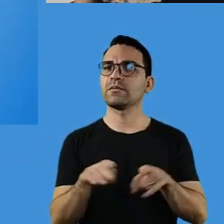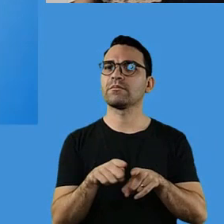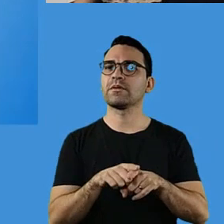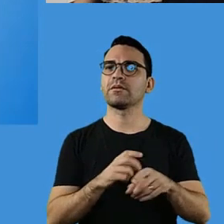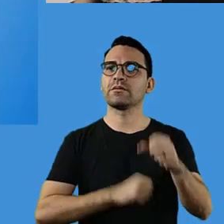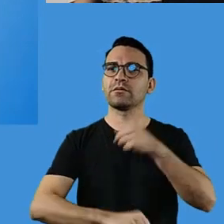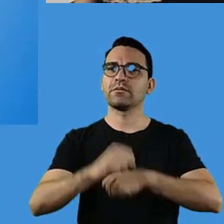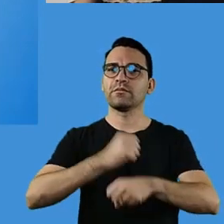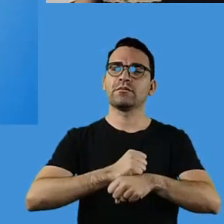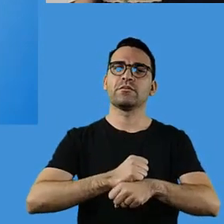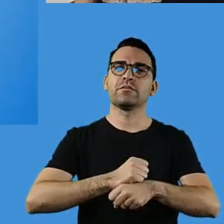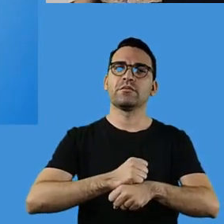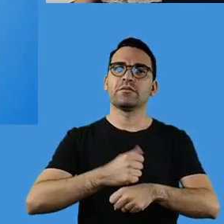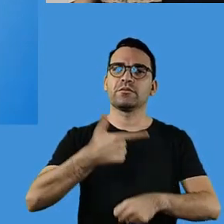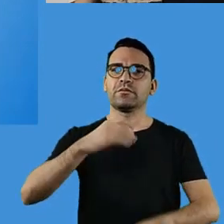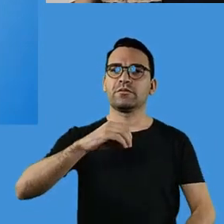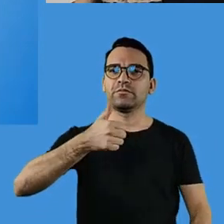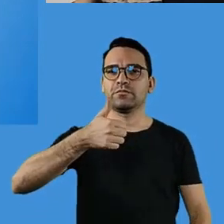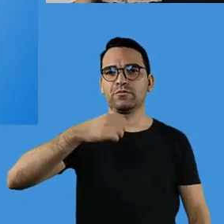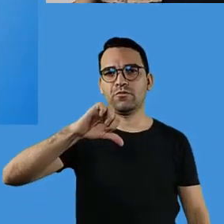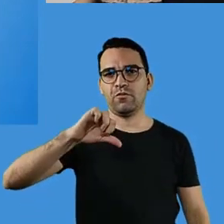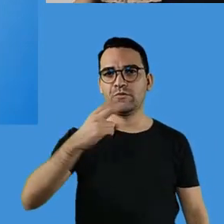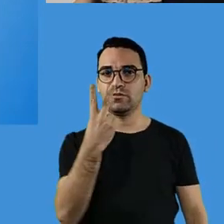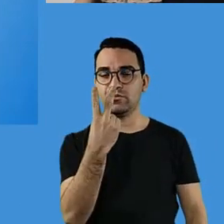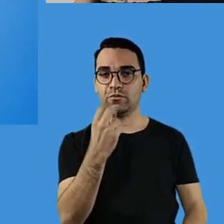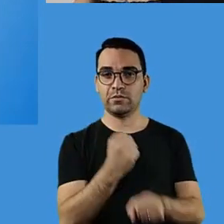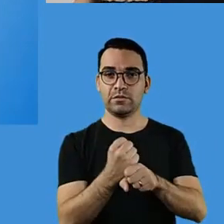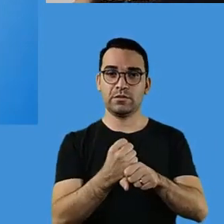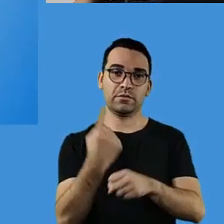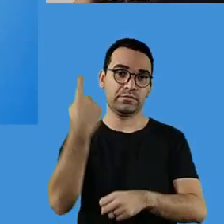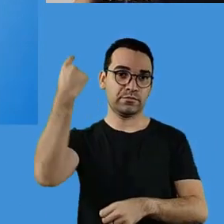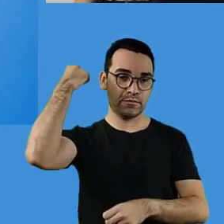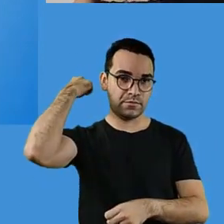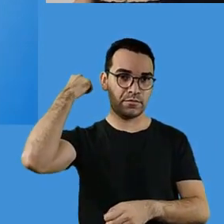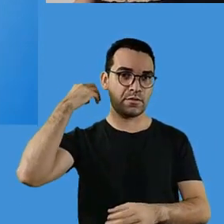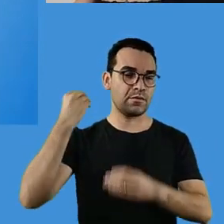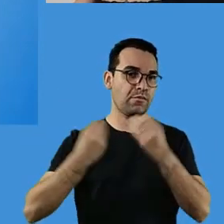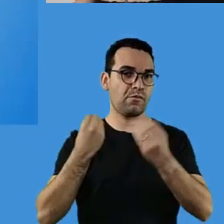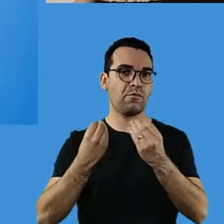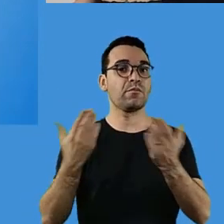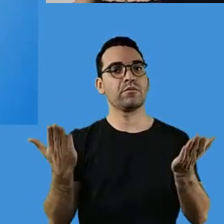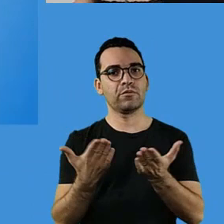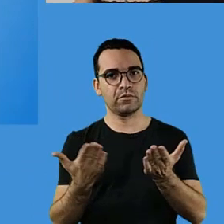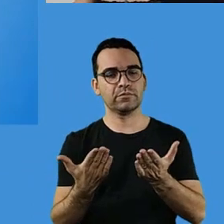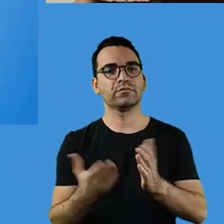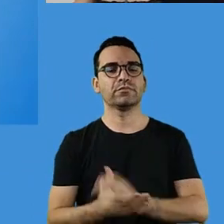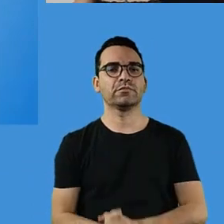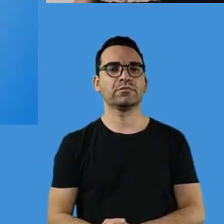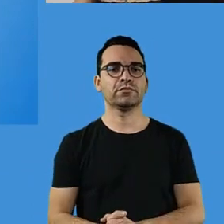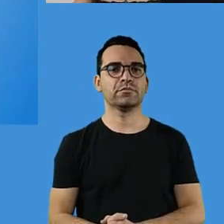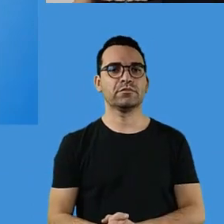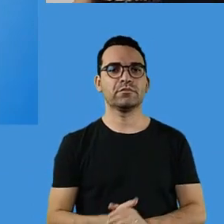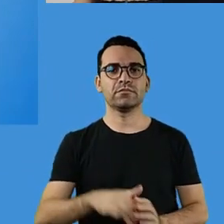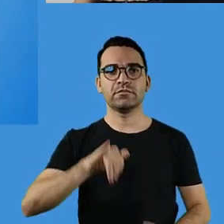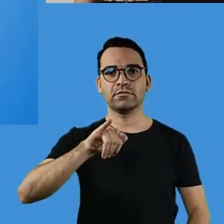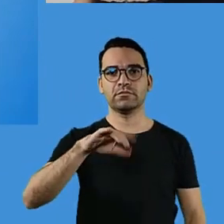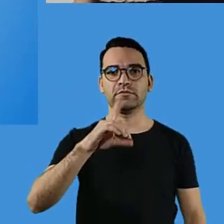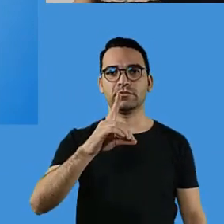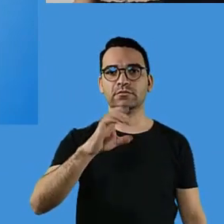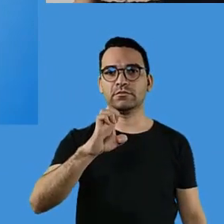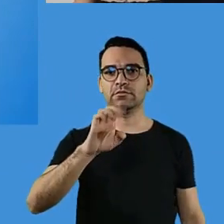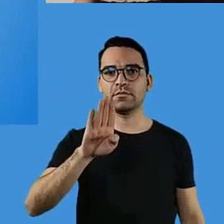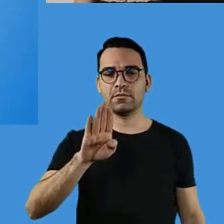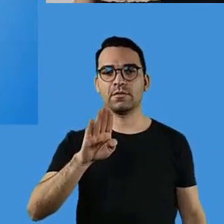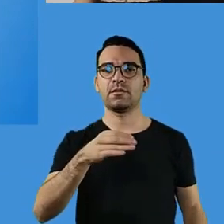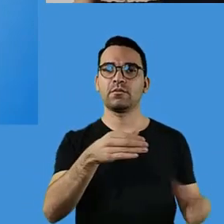em 2019, antes do cancelamento das aulas presenciais. Agora, o IDEB,